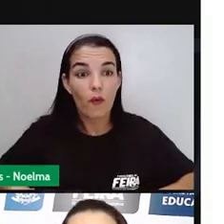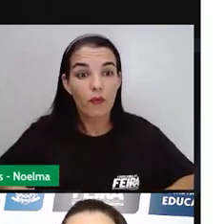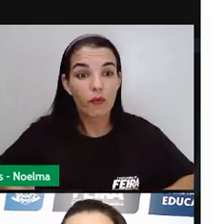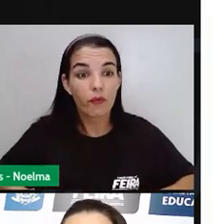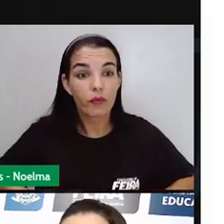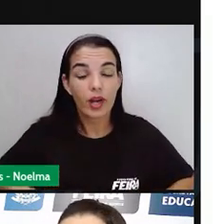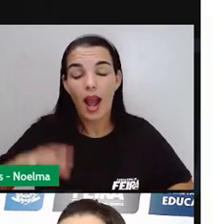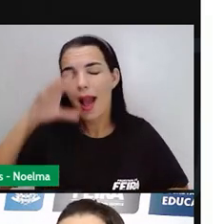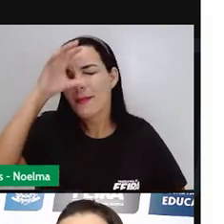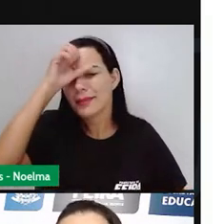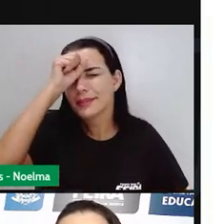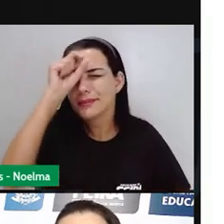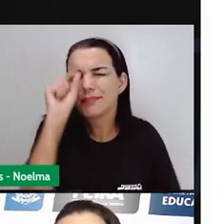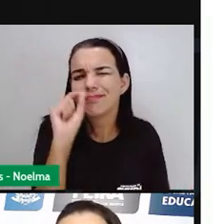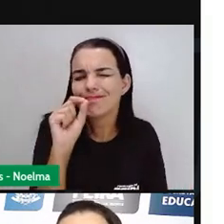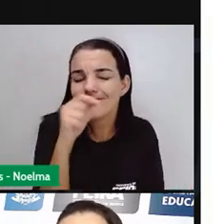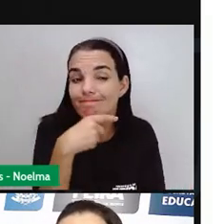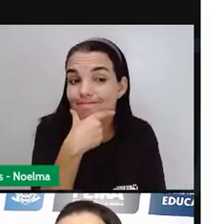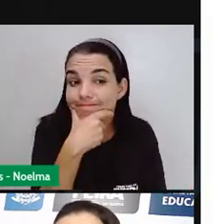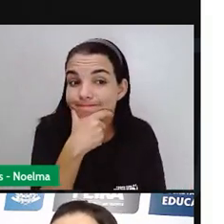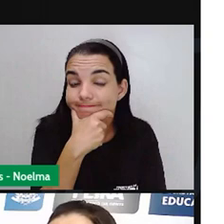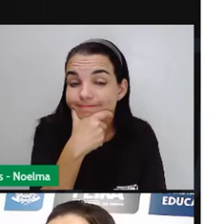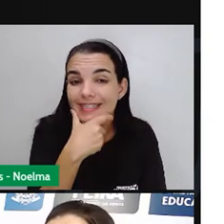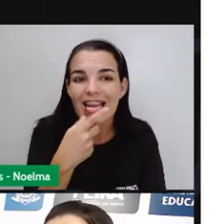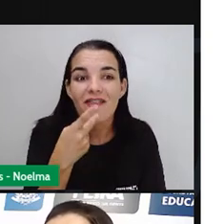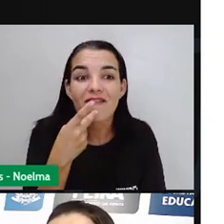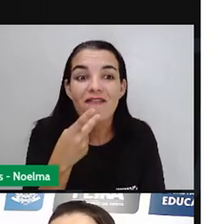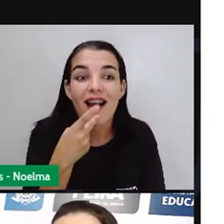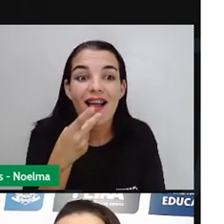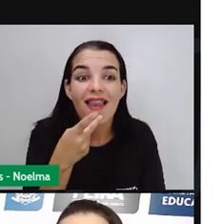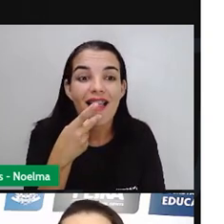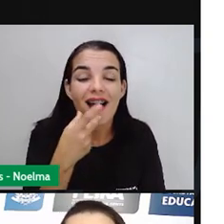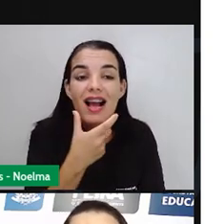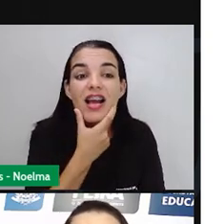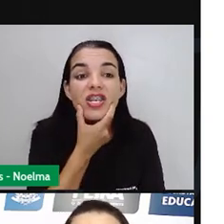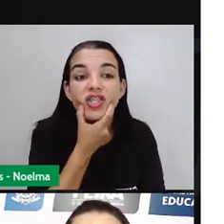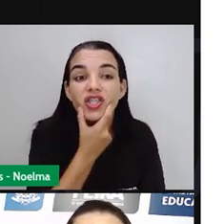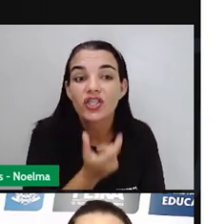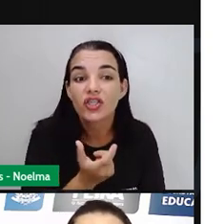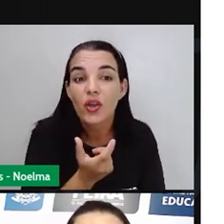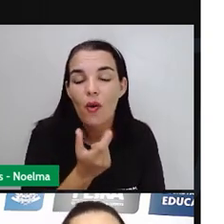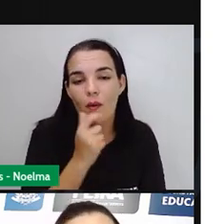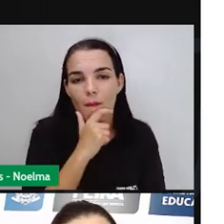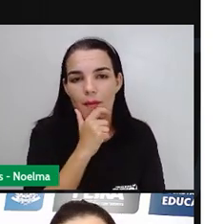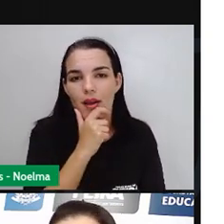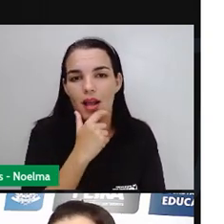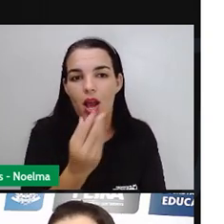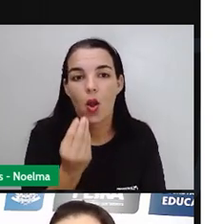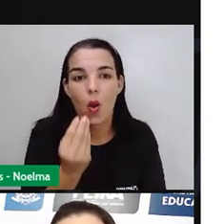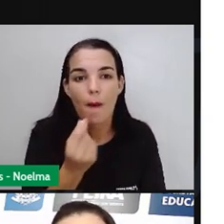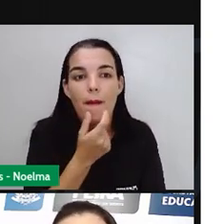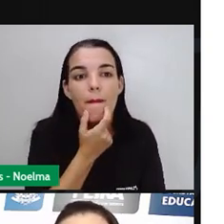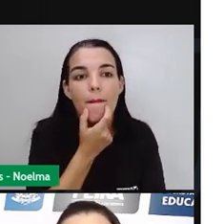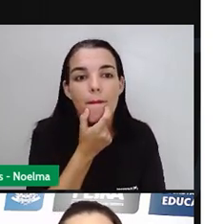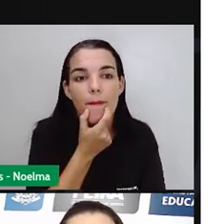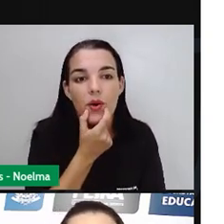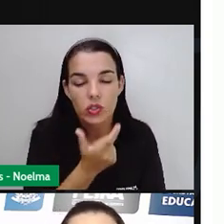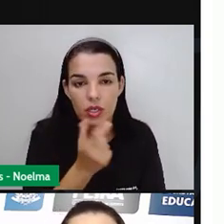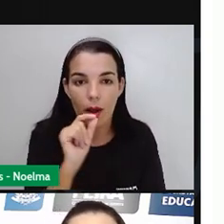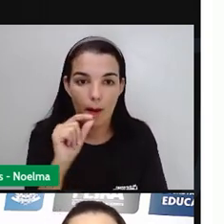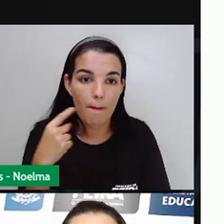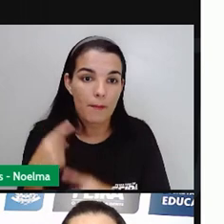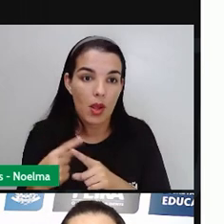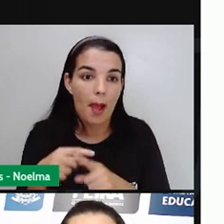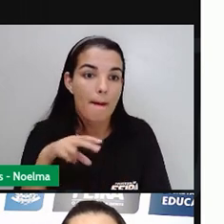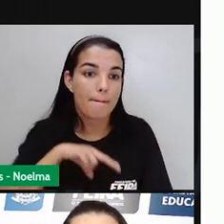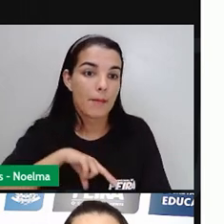aprendizagem do idioma, o idioma deles era diferente do idioma brasileiro. Claro que Portugal, obviamente vai ficar mais fácil,